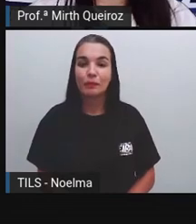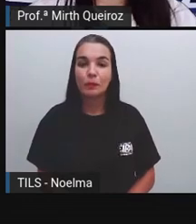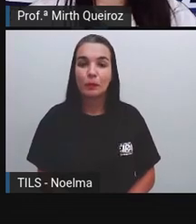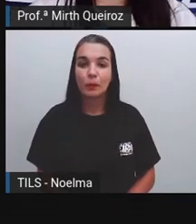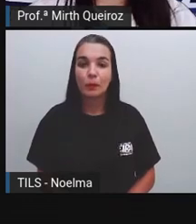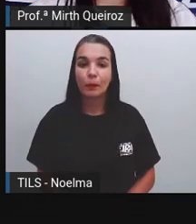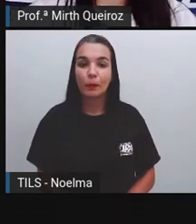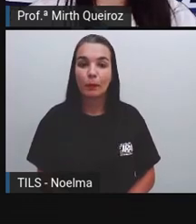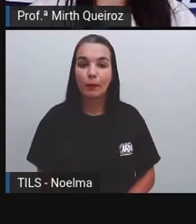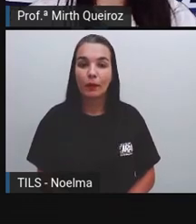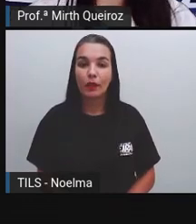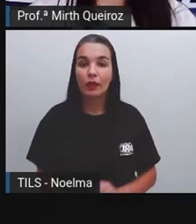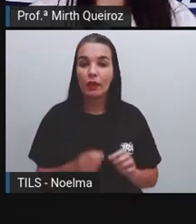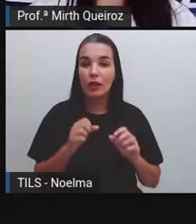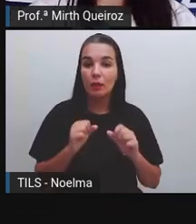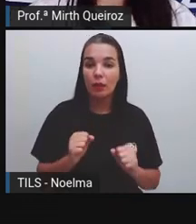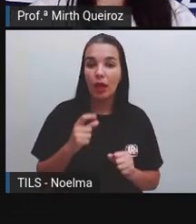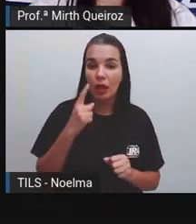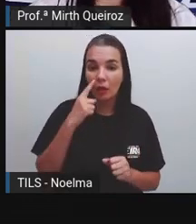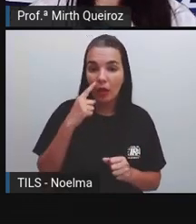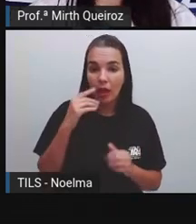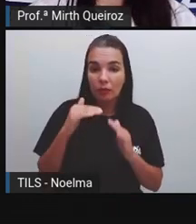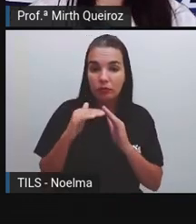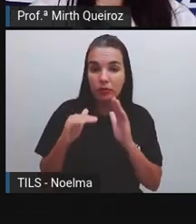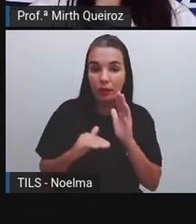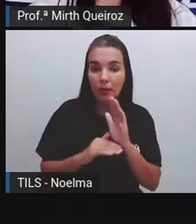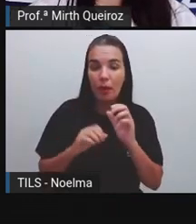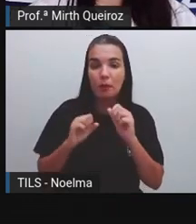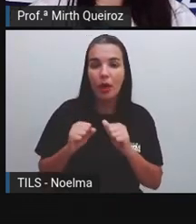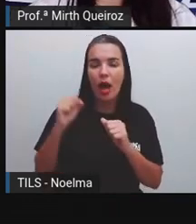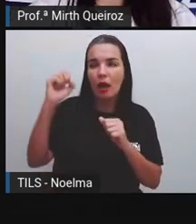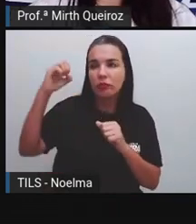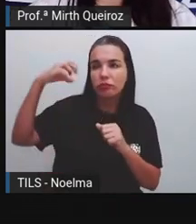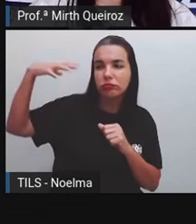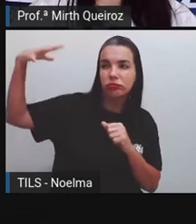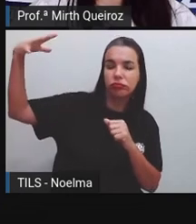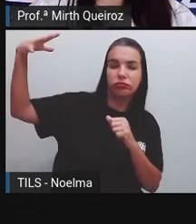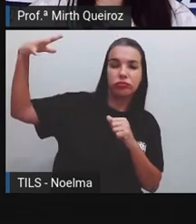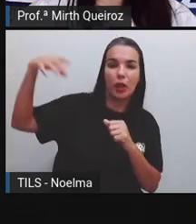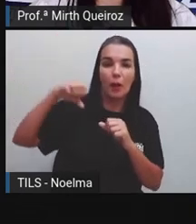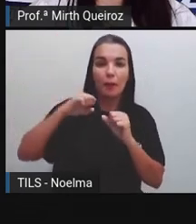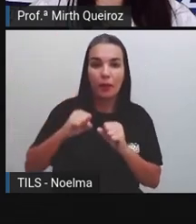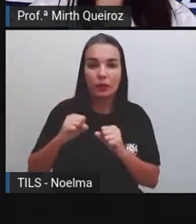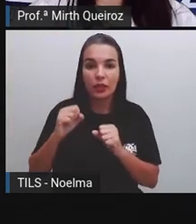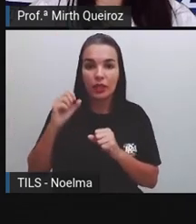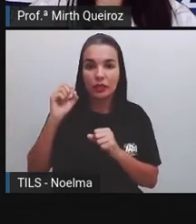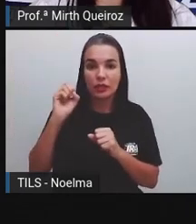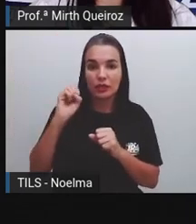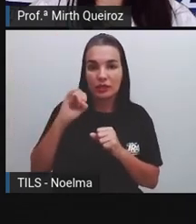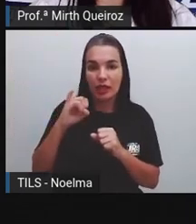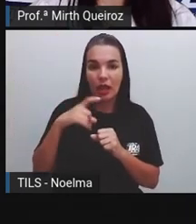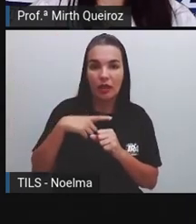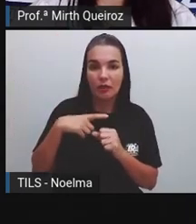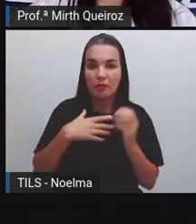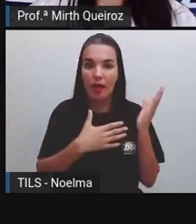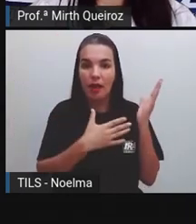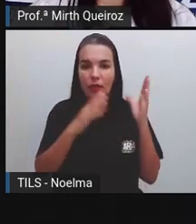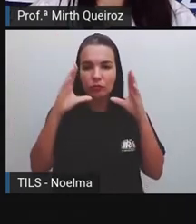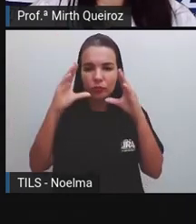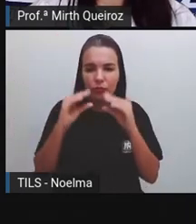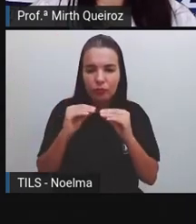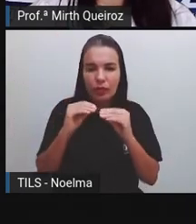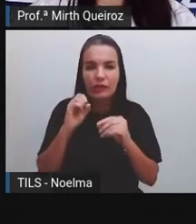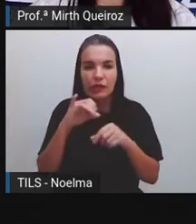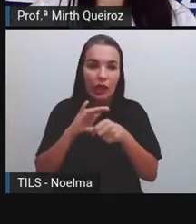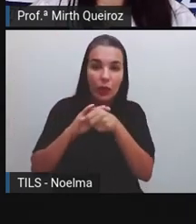embaixo. Logo abaixo. Eu posso escolher também a luz, né? A que está de dia. A sala pode estar escura. Eu posso escurecer a sala.